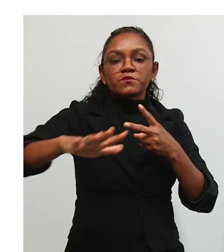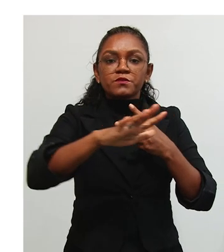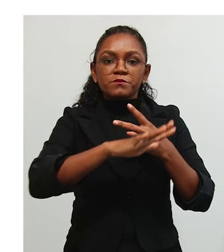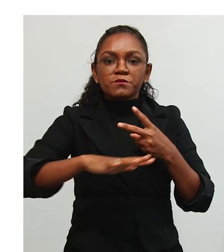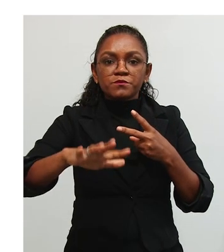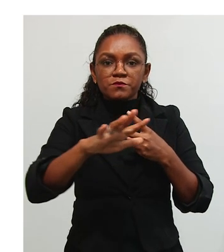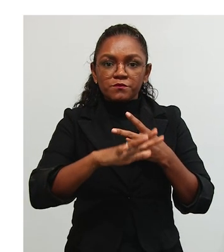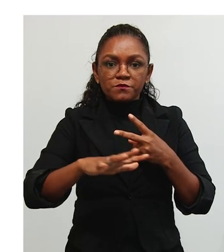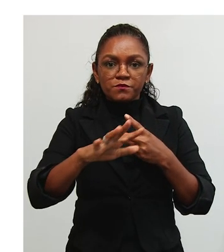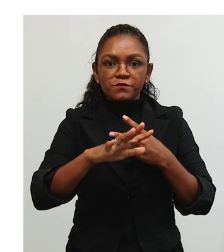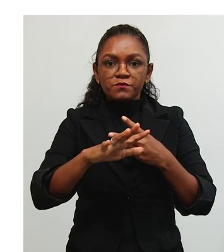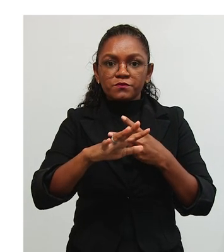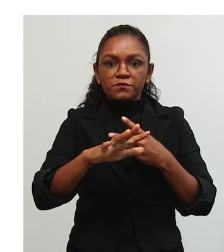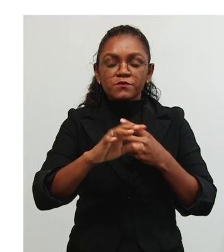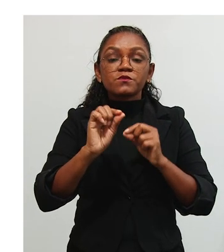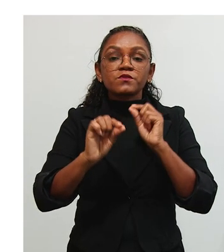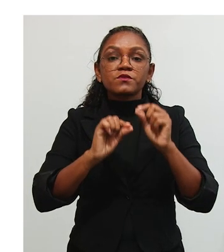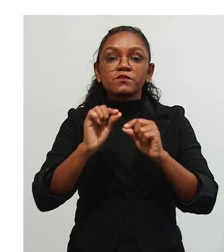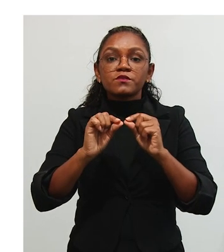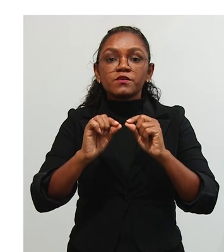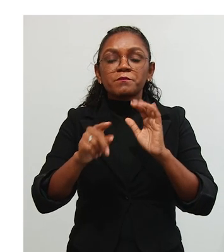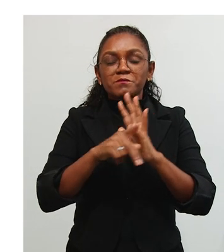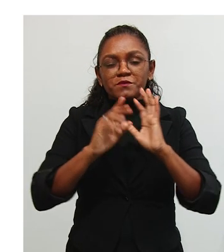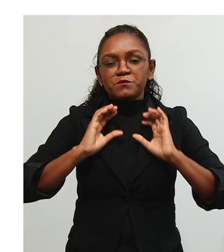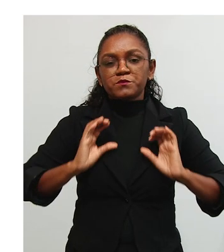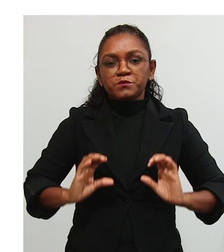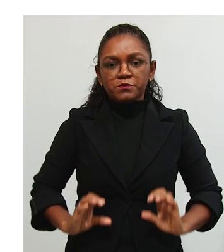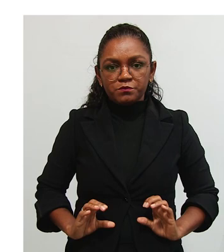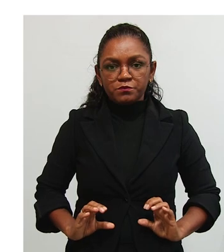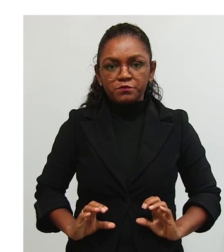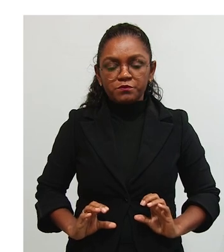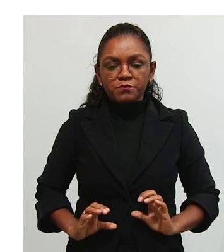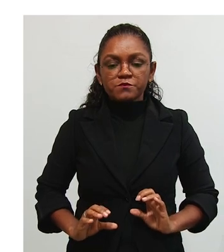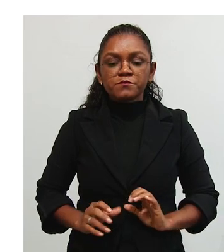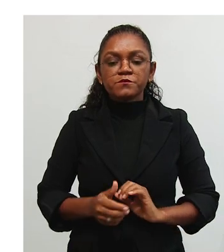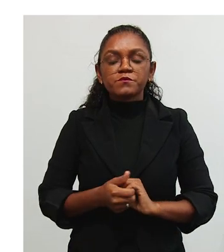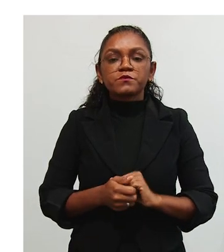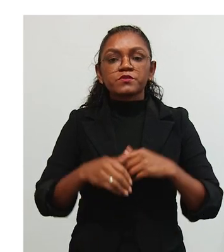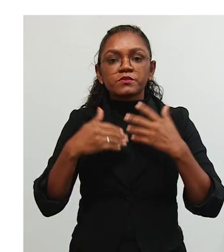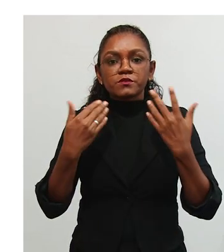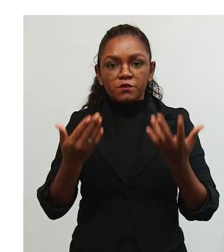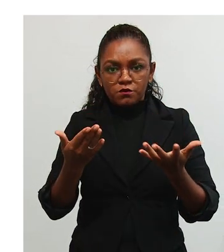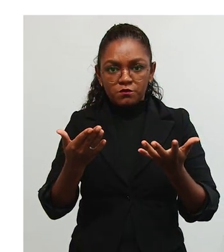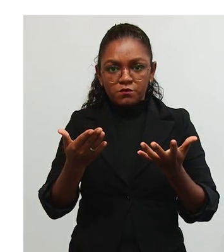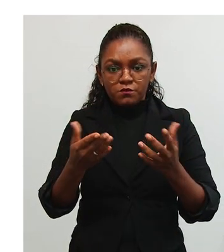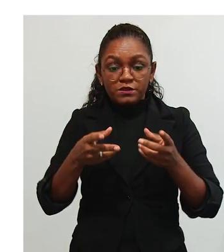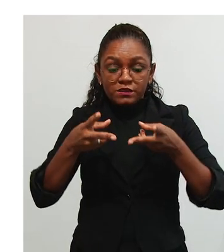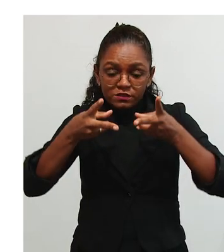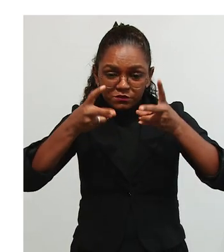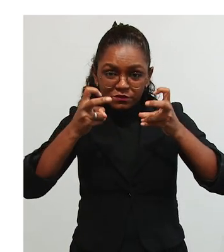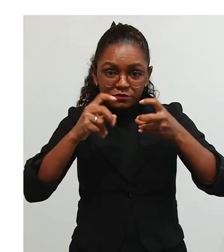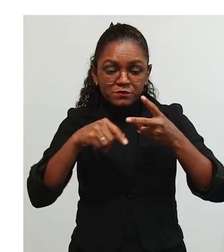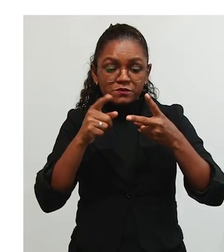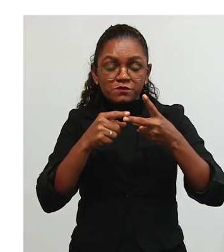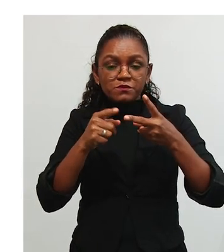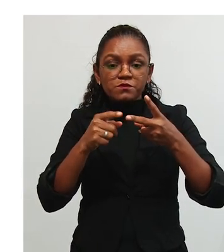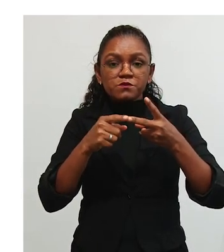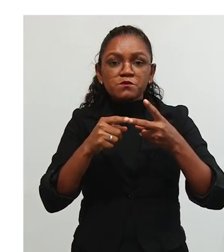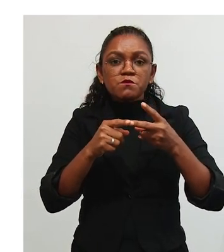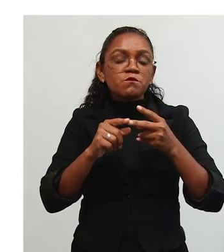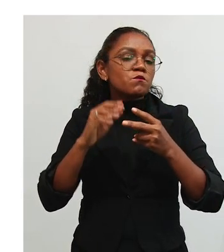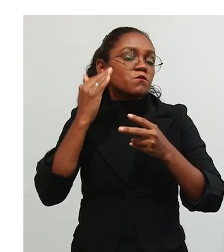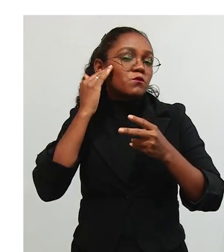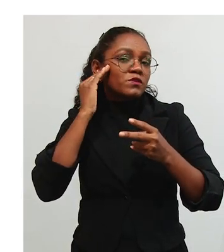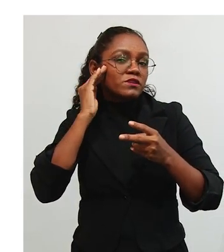concepção, o ambientalismo, que também é conhecido como comportamentalismo. Nessa